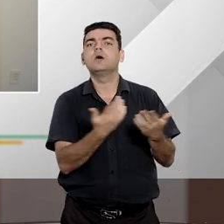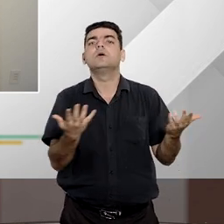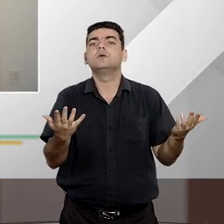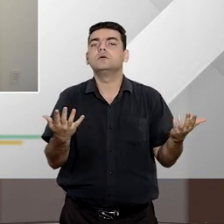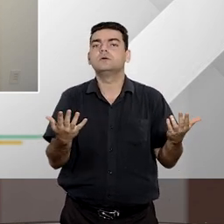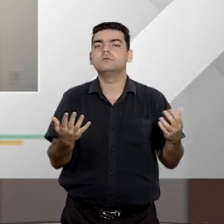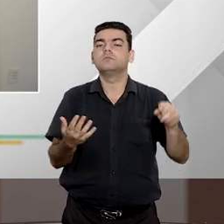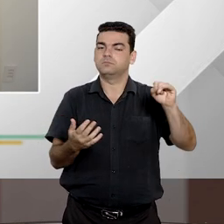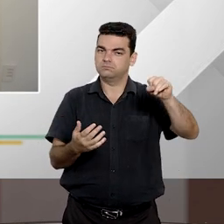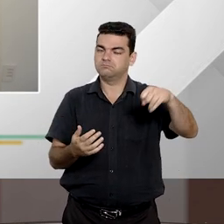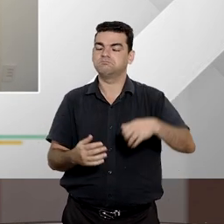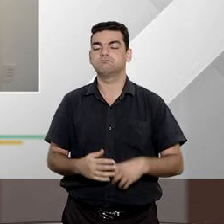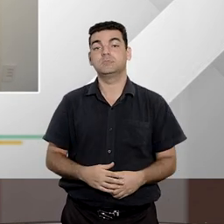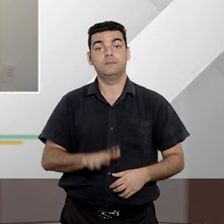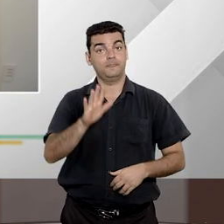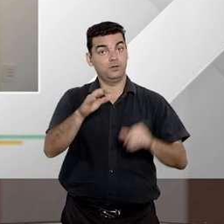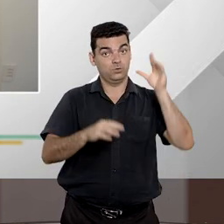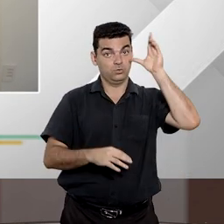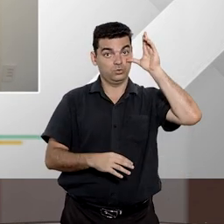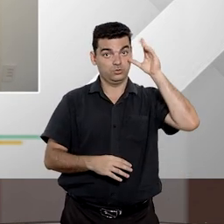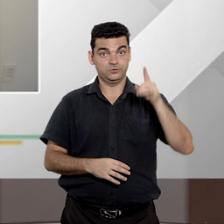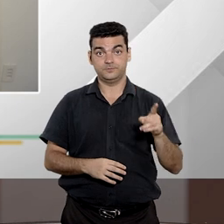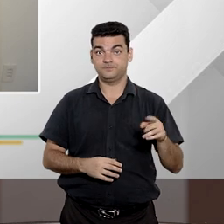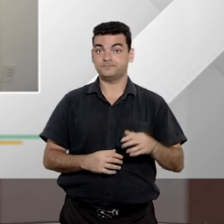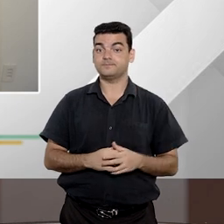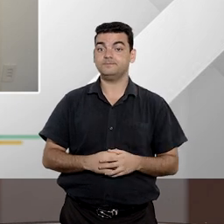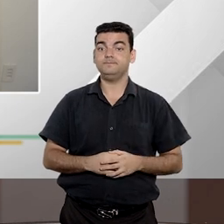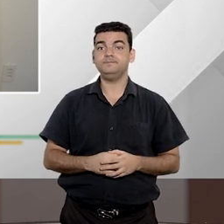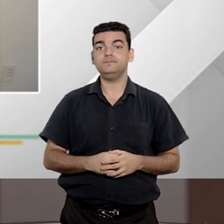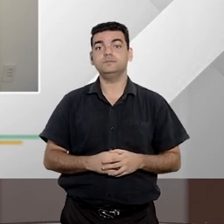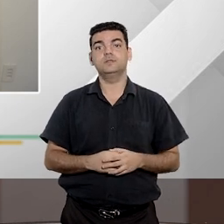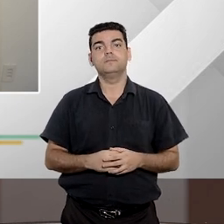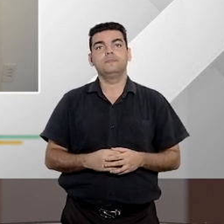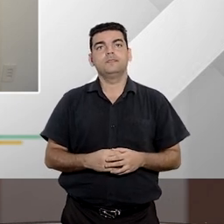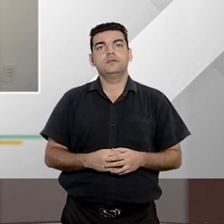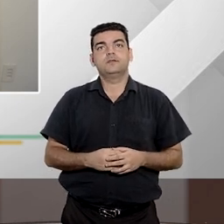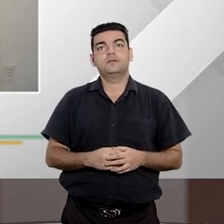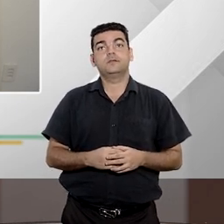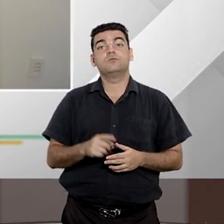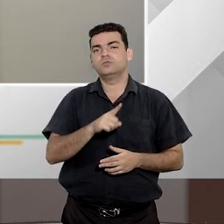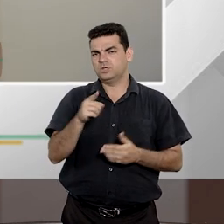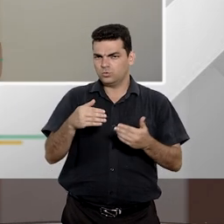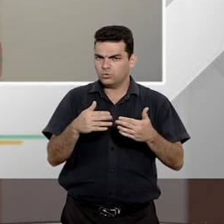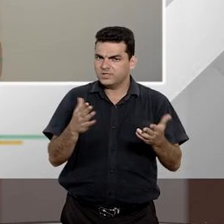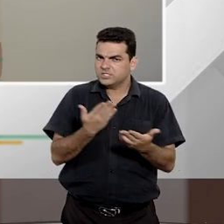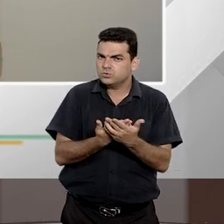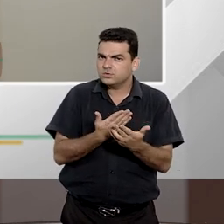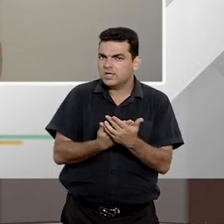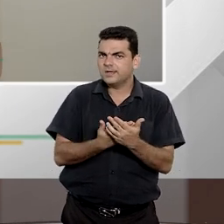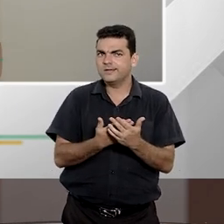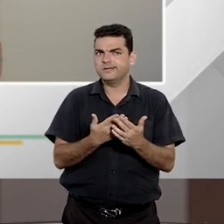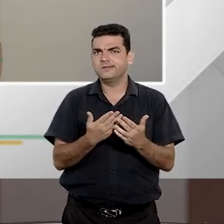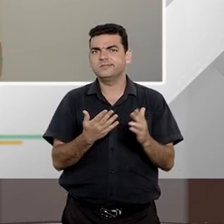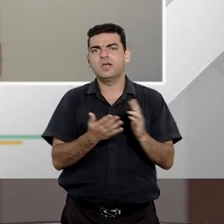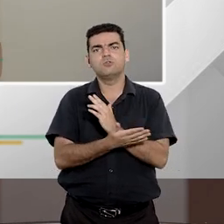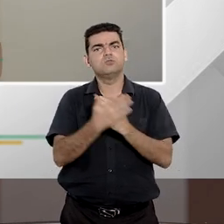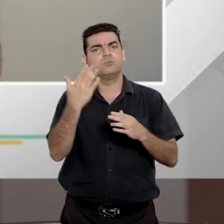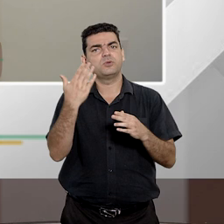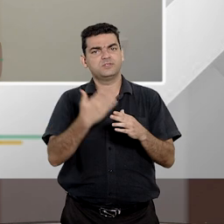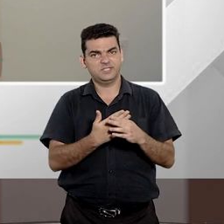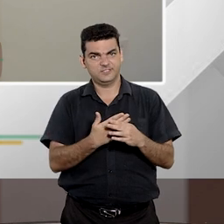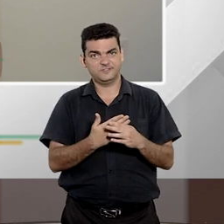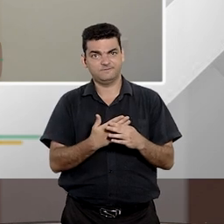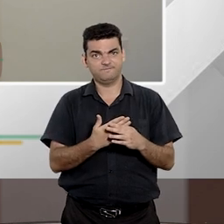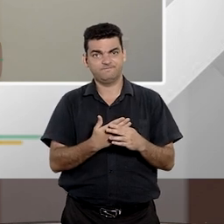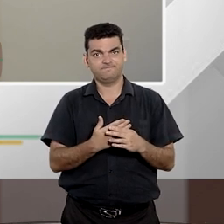Sim, é bem interessante que quando a gente começa a estudar e se deparar com os casos de ajuizamento de